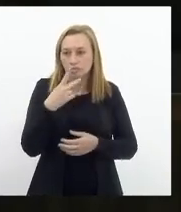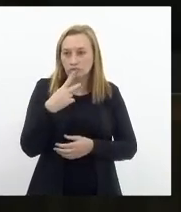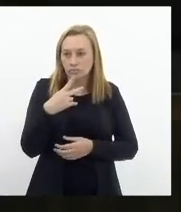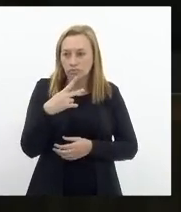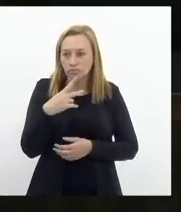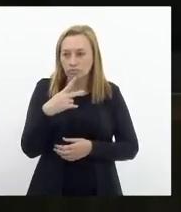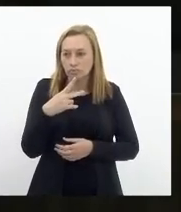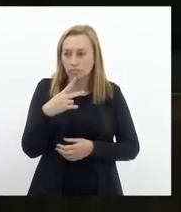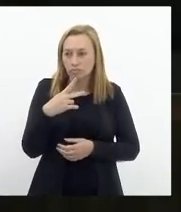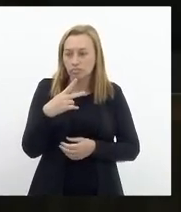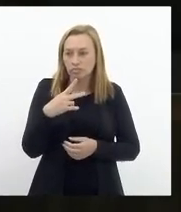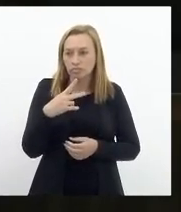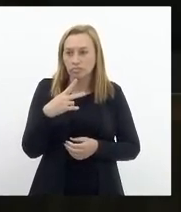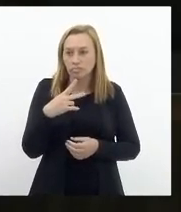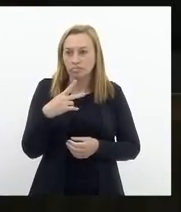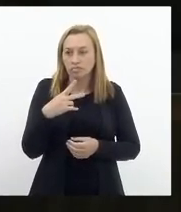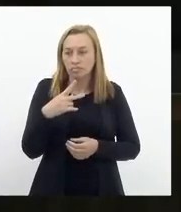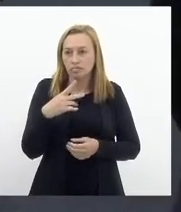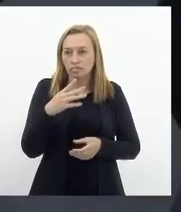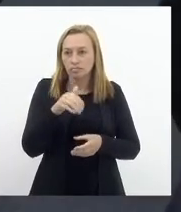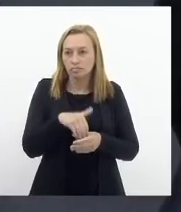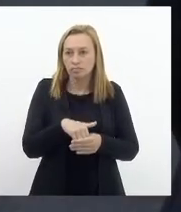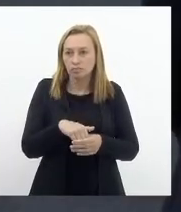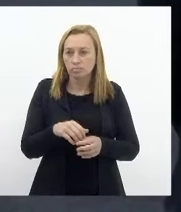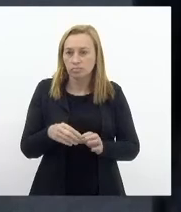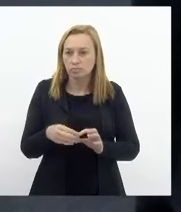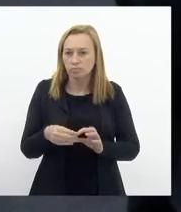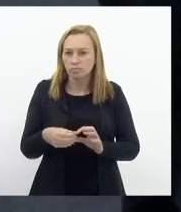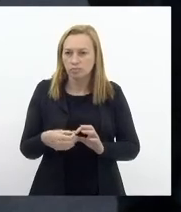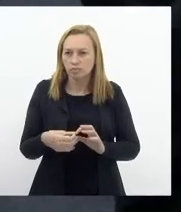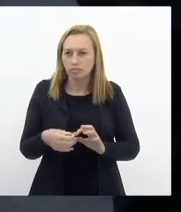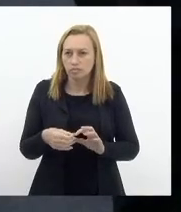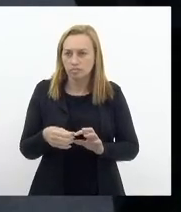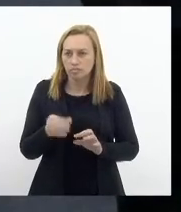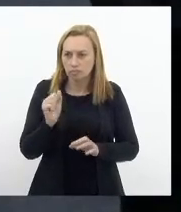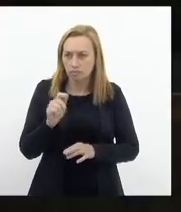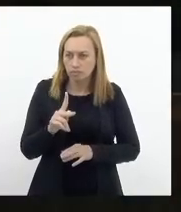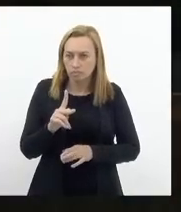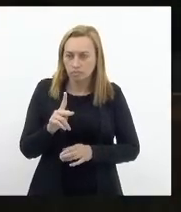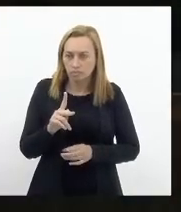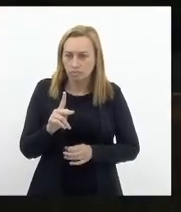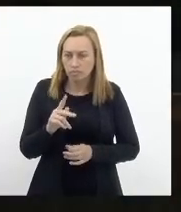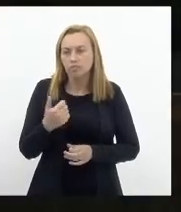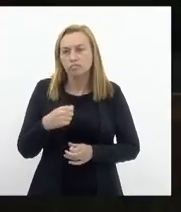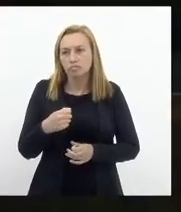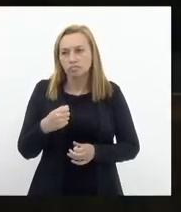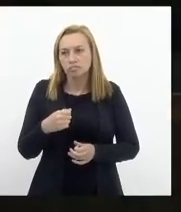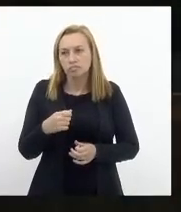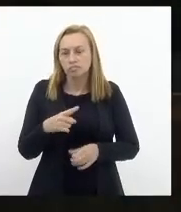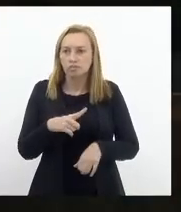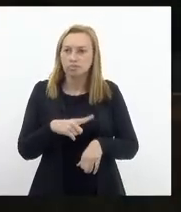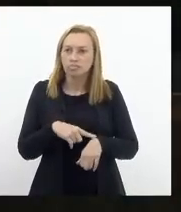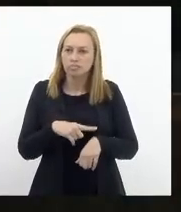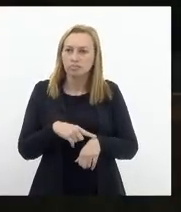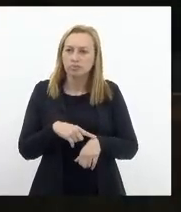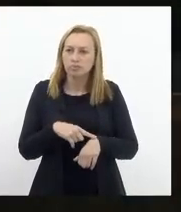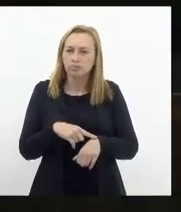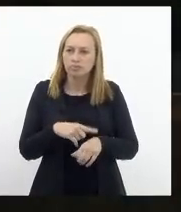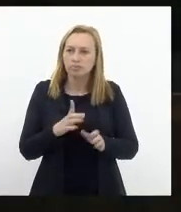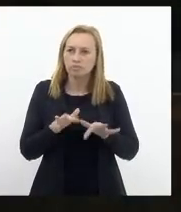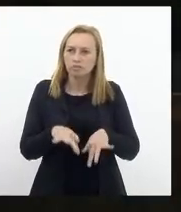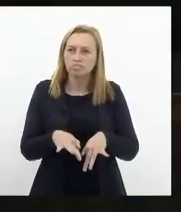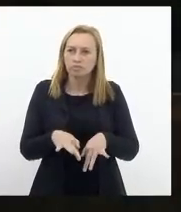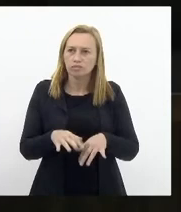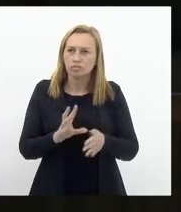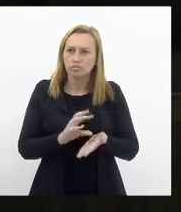projeto, falaria na declaração de voto. Pode ser? E aí a gente vai precisar prorrogar a sessão para concluir a